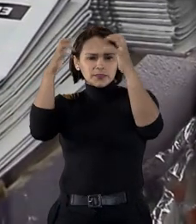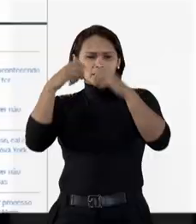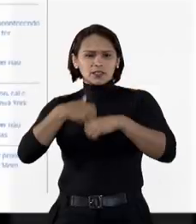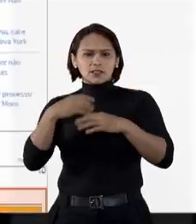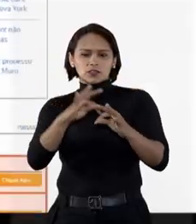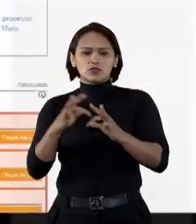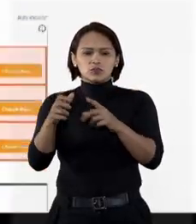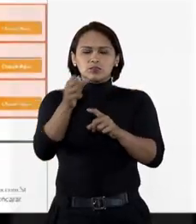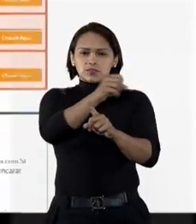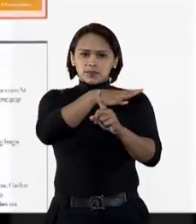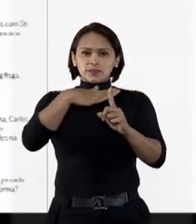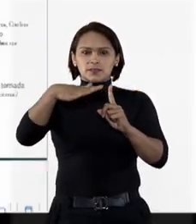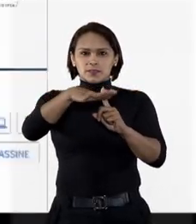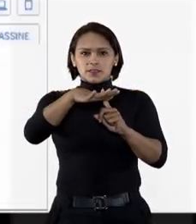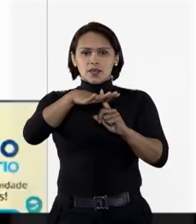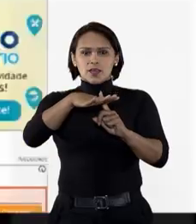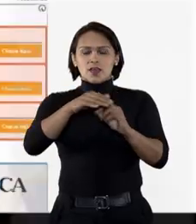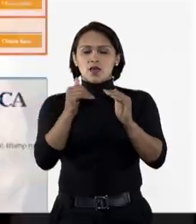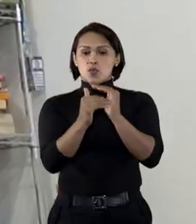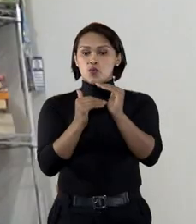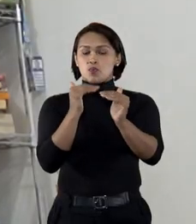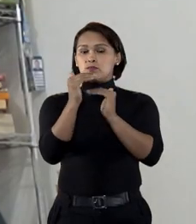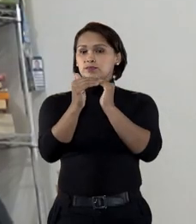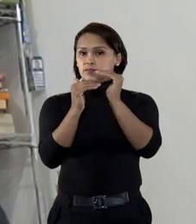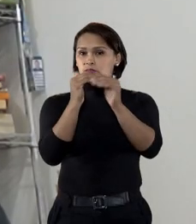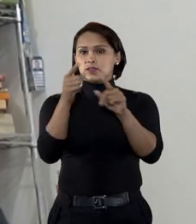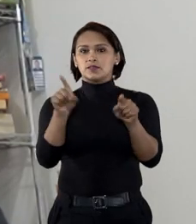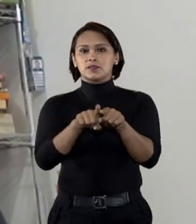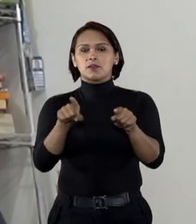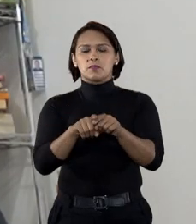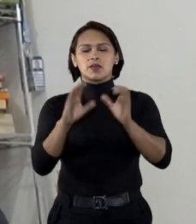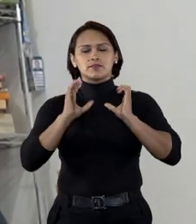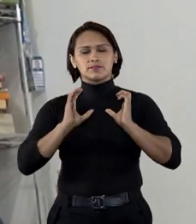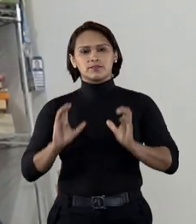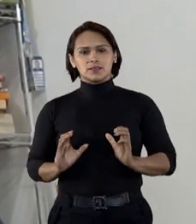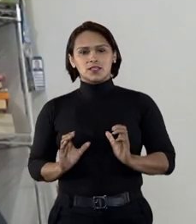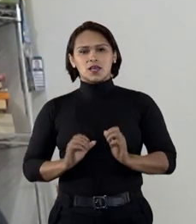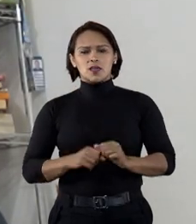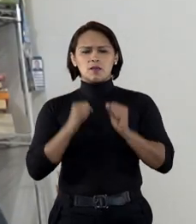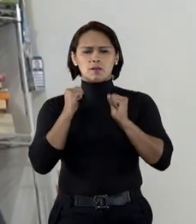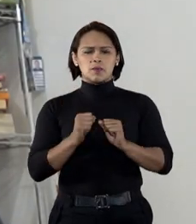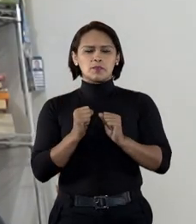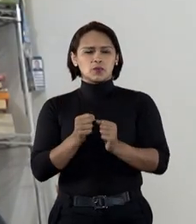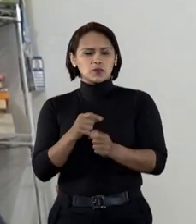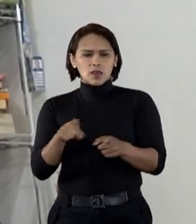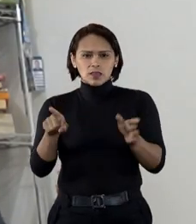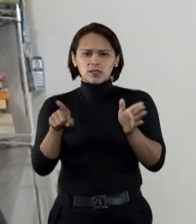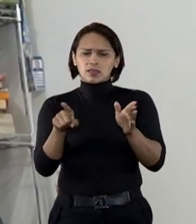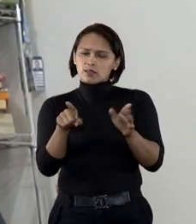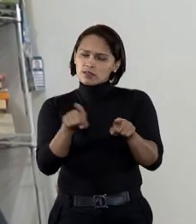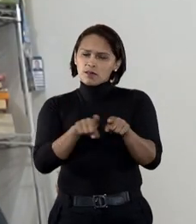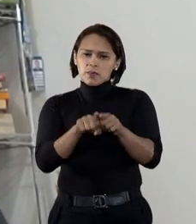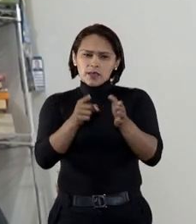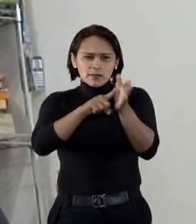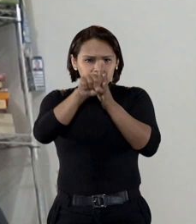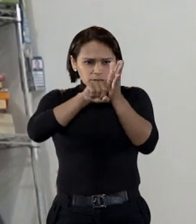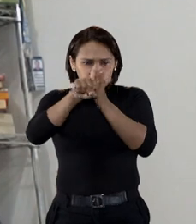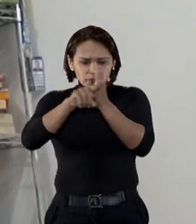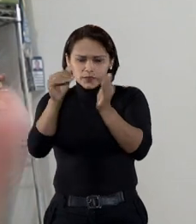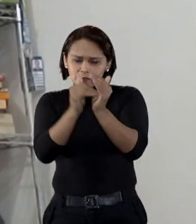construírem a sua consciência de sociedade, construírem a sua consciência de cidadania para poderem ser agentes também